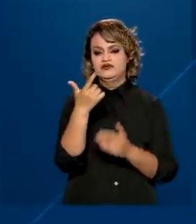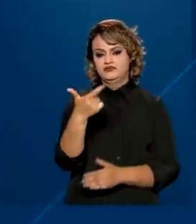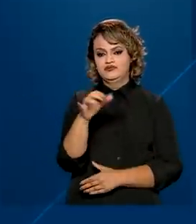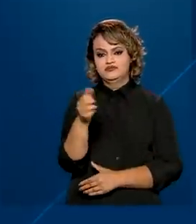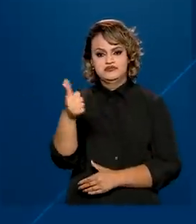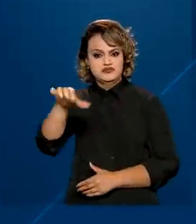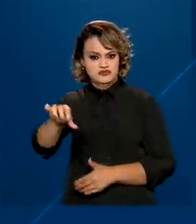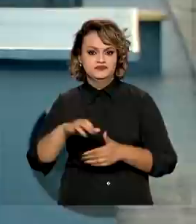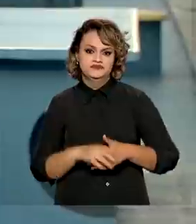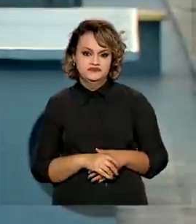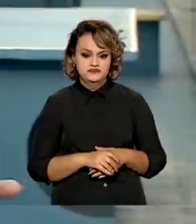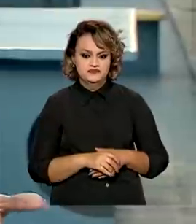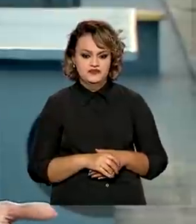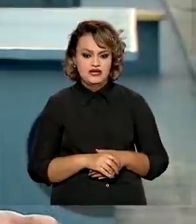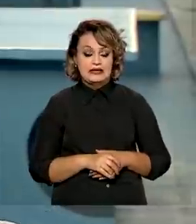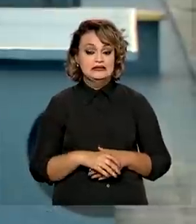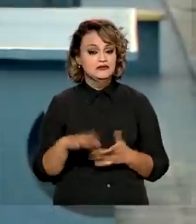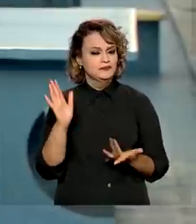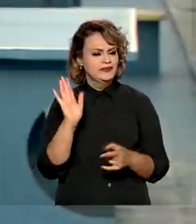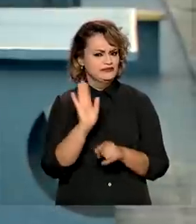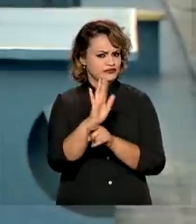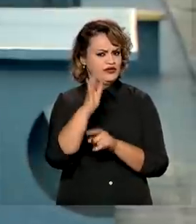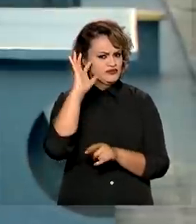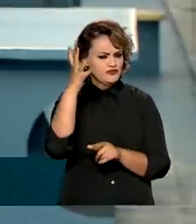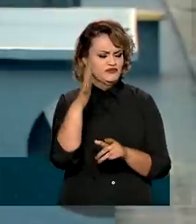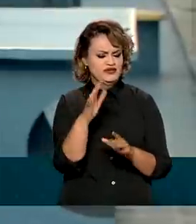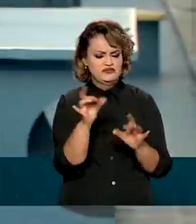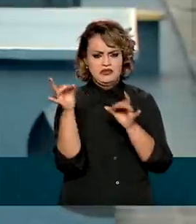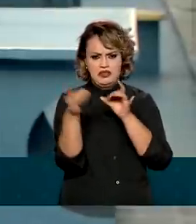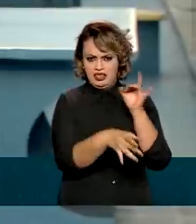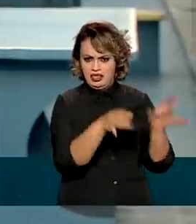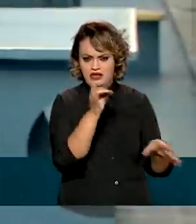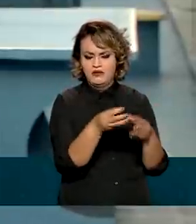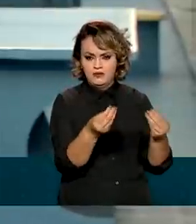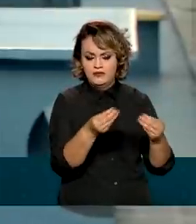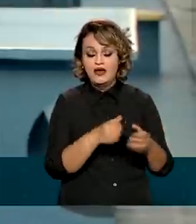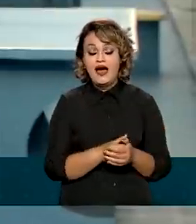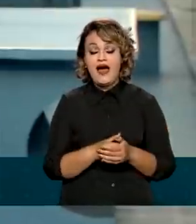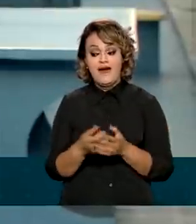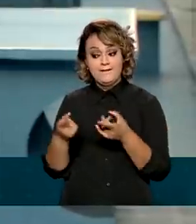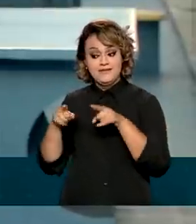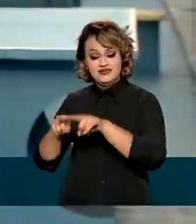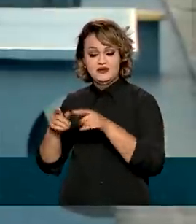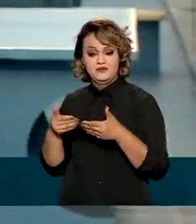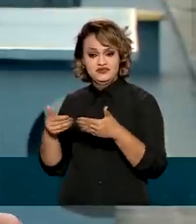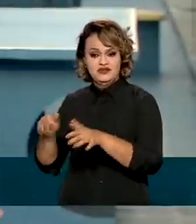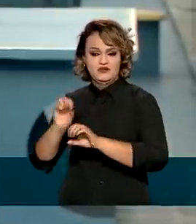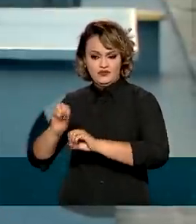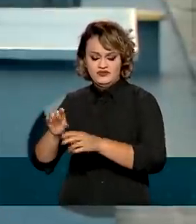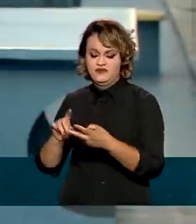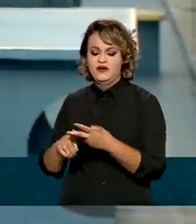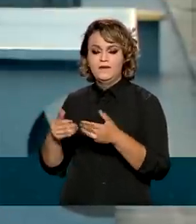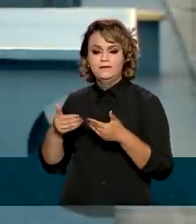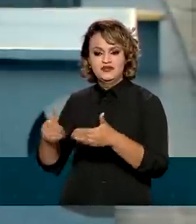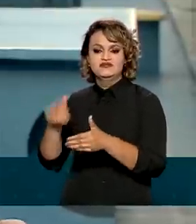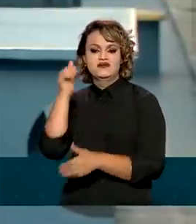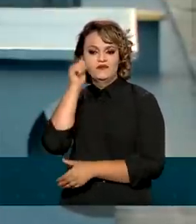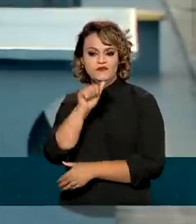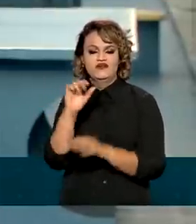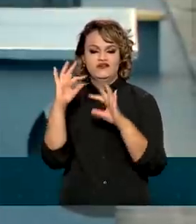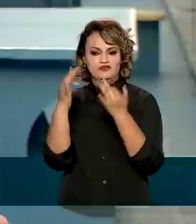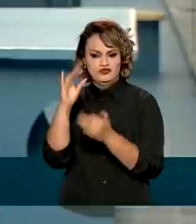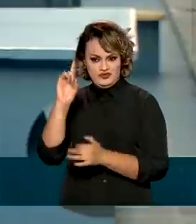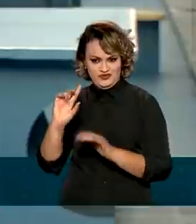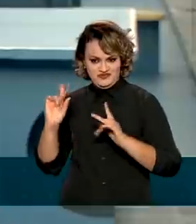de 2019. Para ajudar a combater a evasão escolar, uma parceria entre o Ministério da Educação e o Ministério da Mulher, da